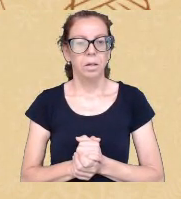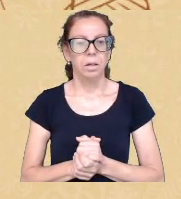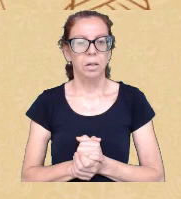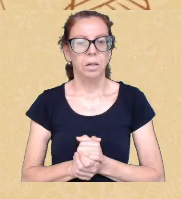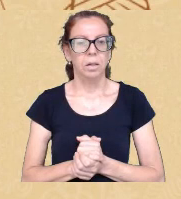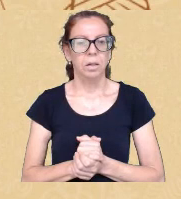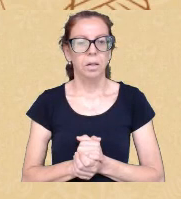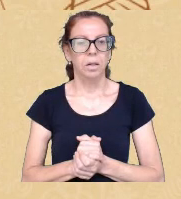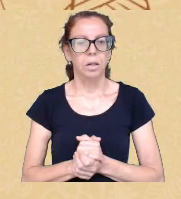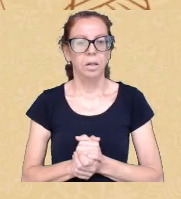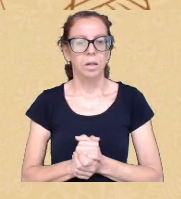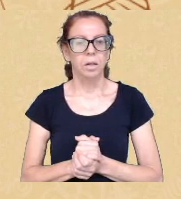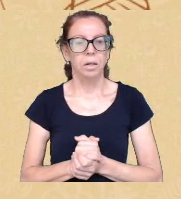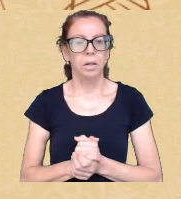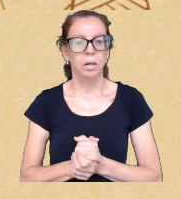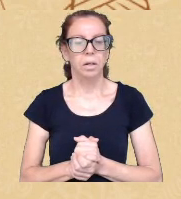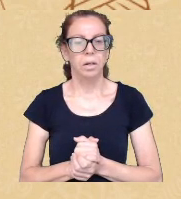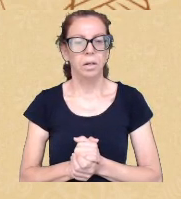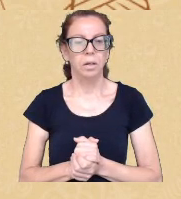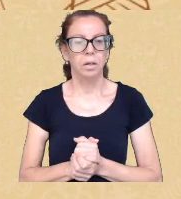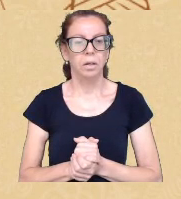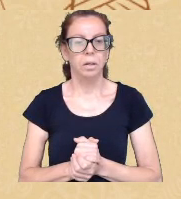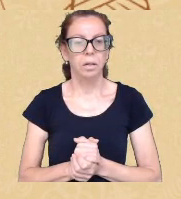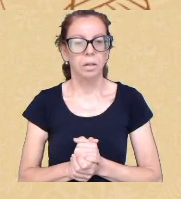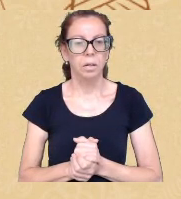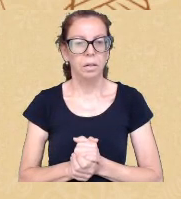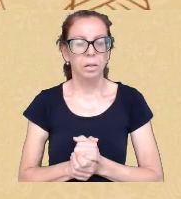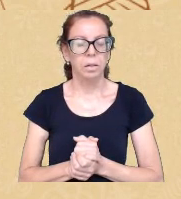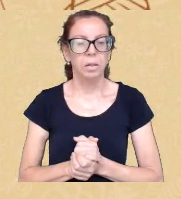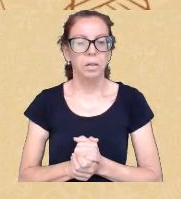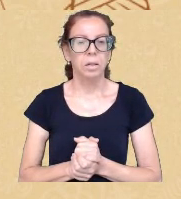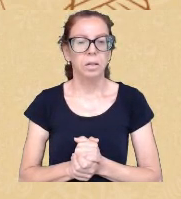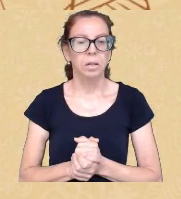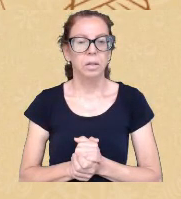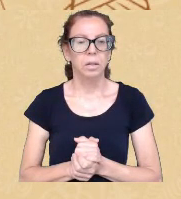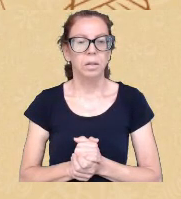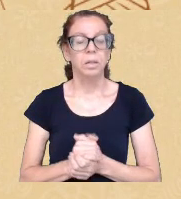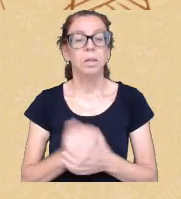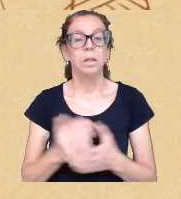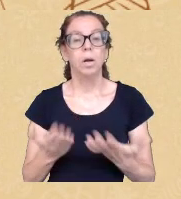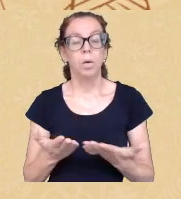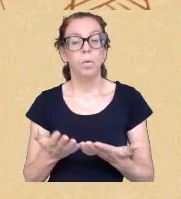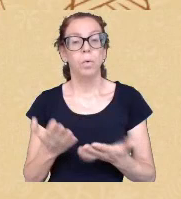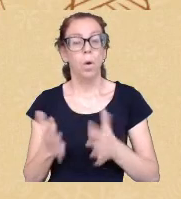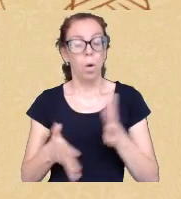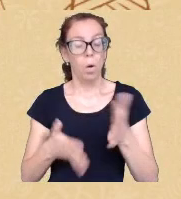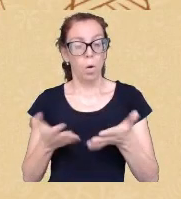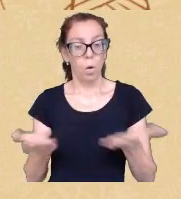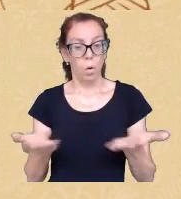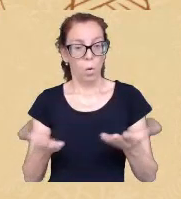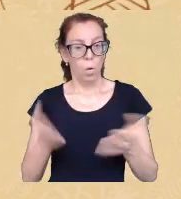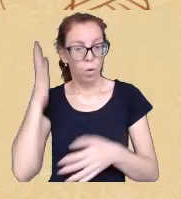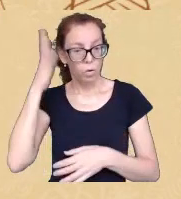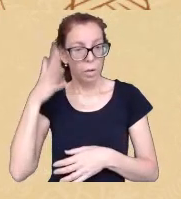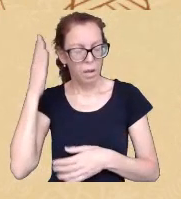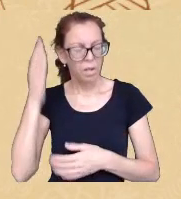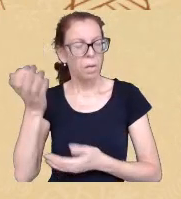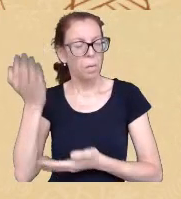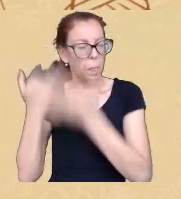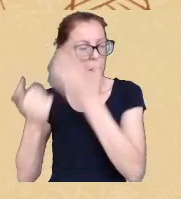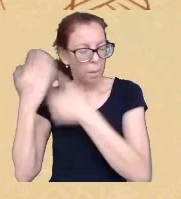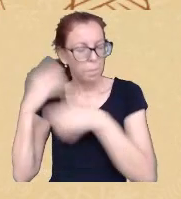além da fala de hoje a Geni também participou de um podcast que faz parte da campanha